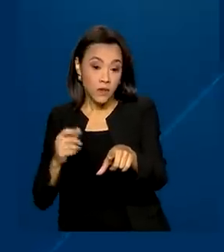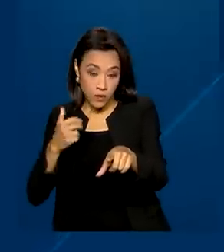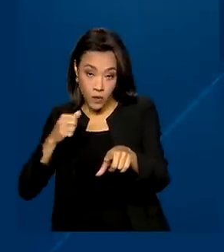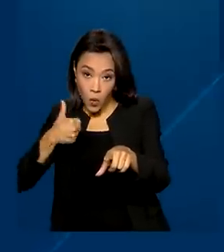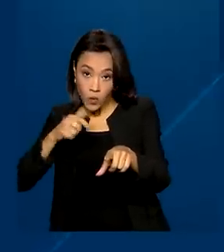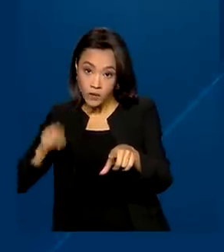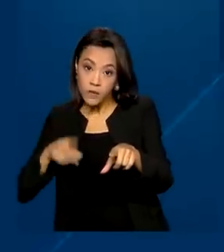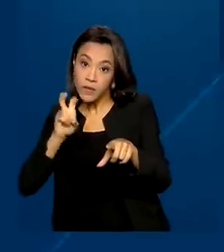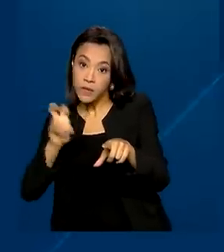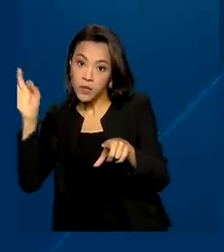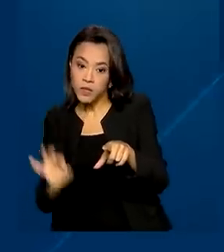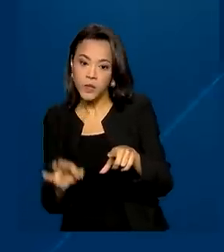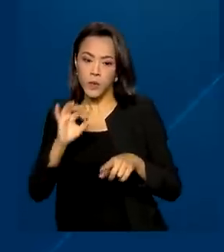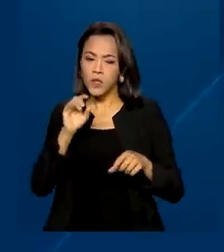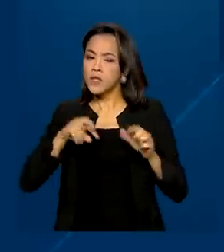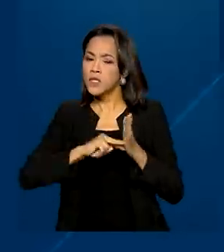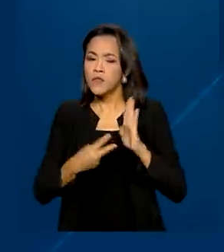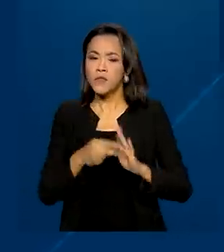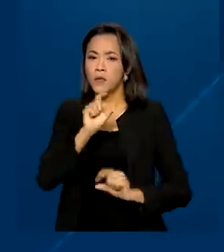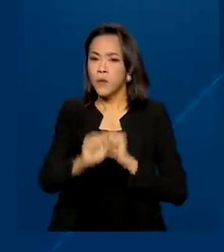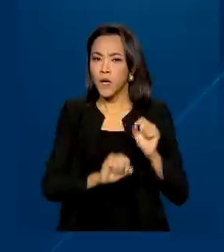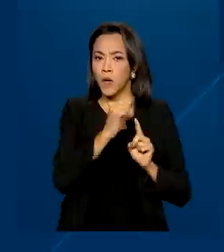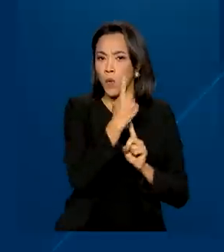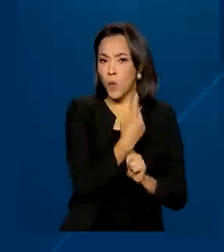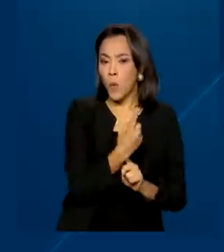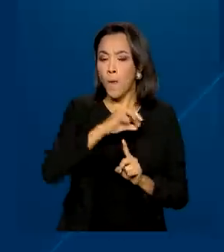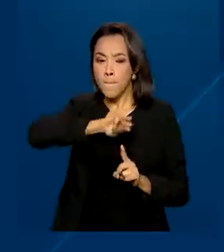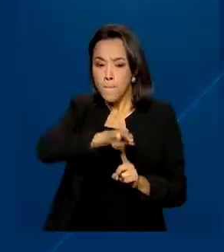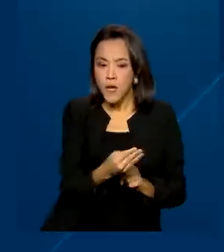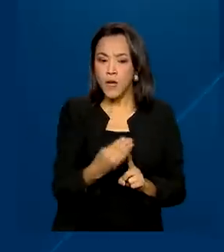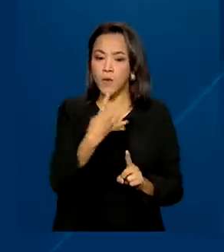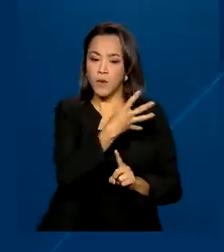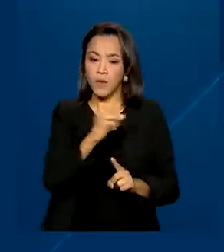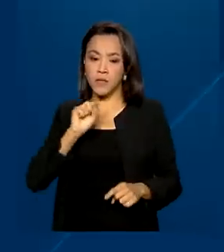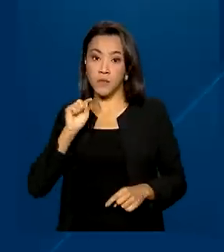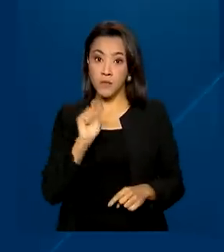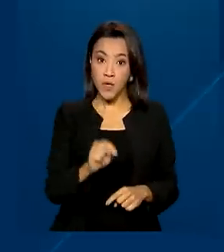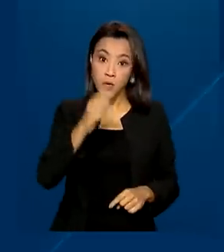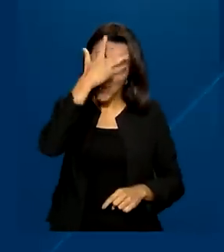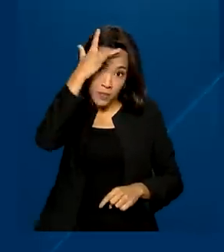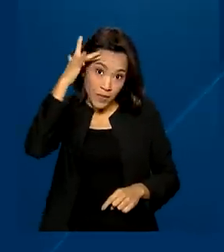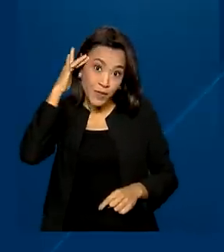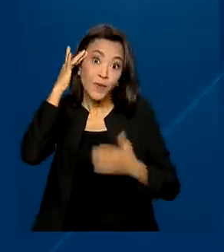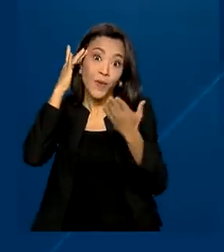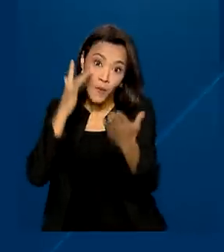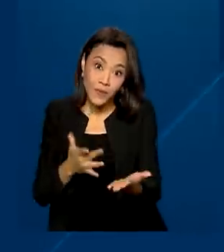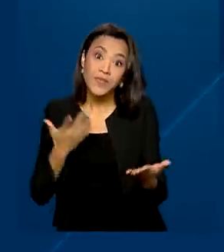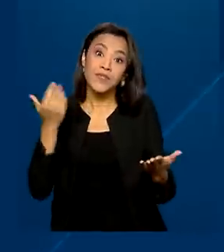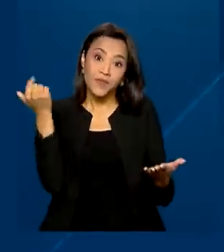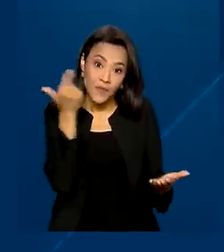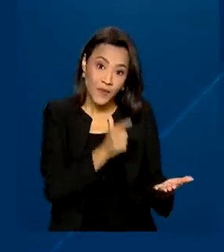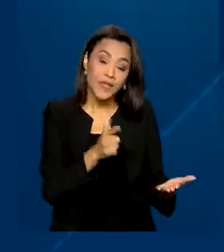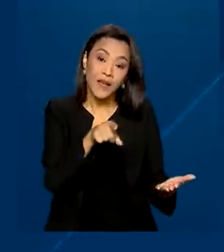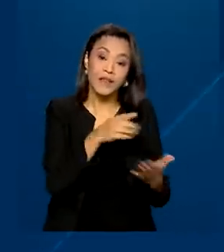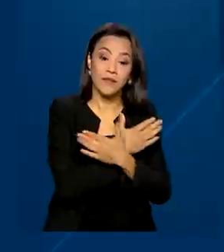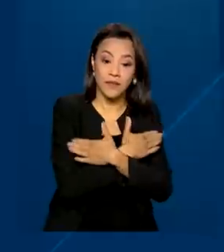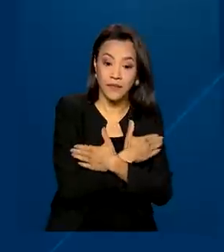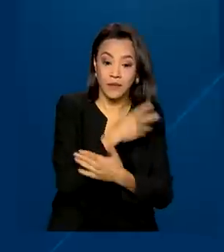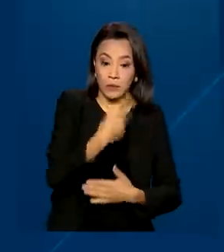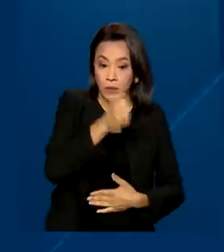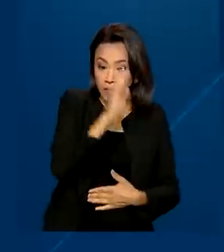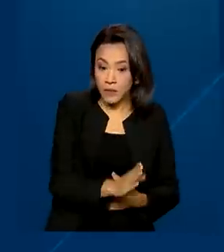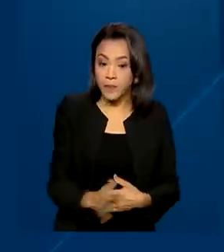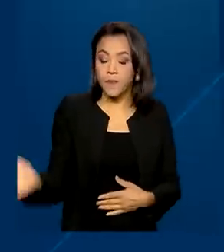ou seja, 1,4 milhão de desocupadas a menos no país. Na comparação anual,